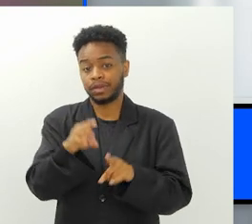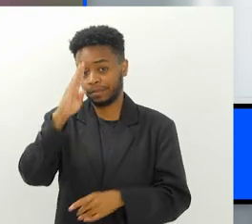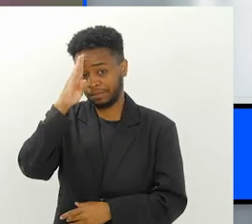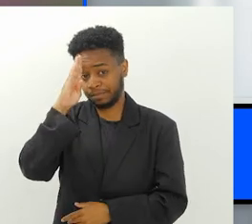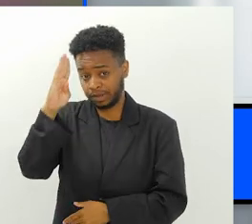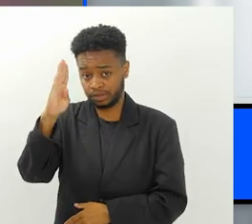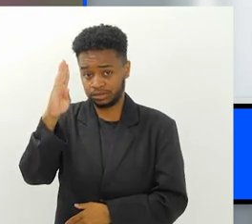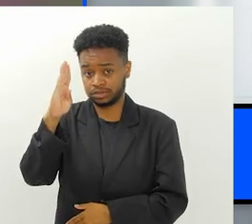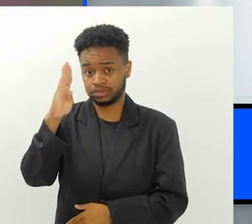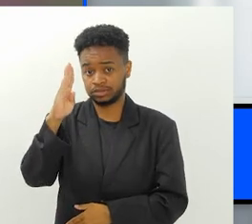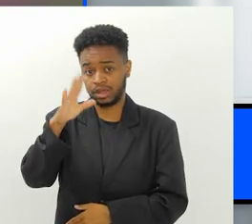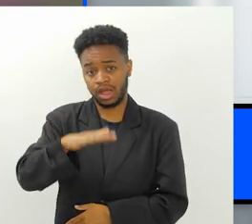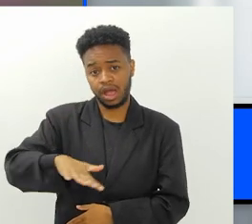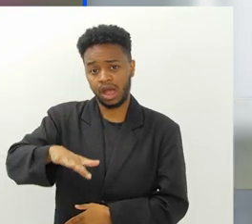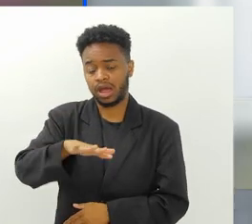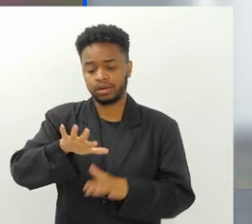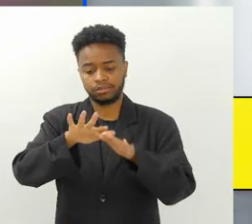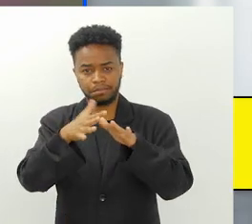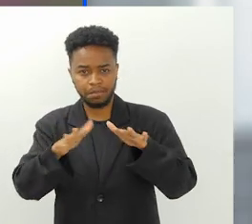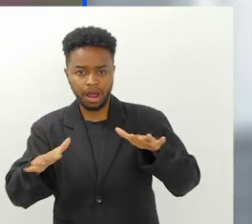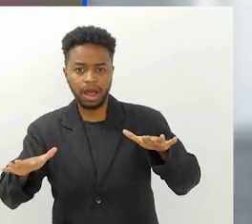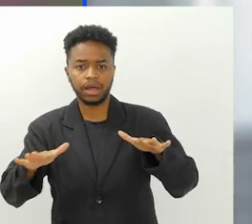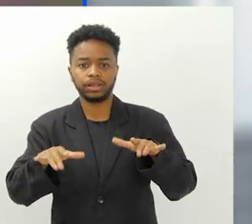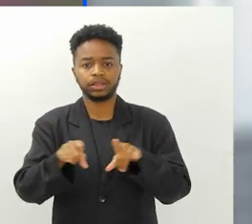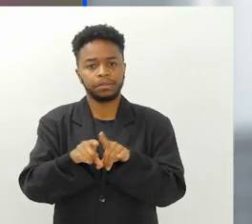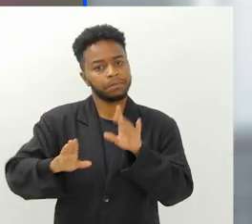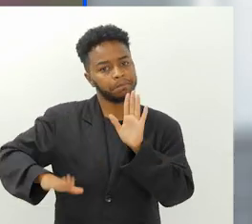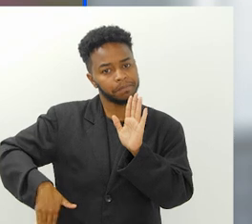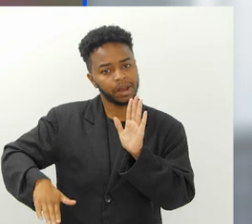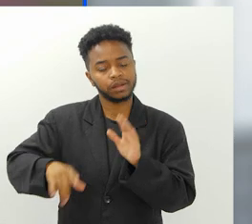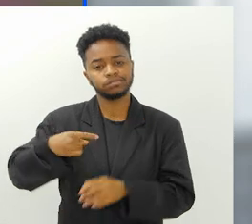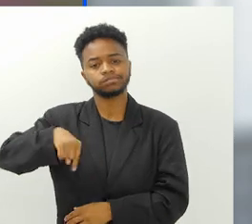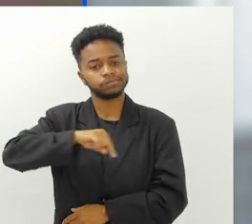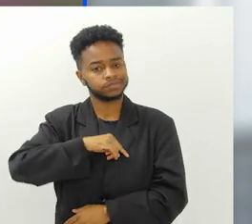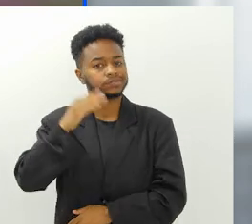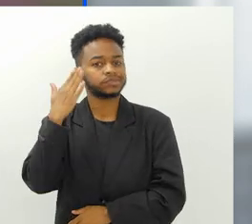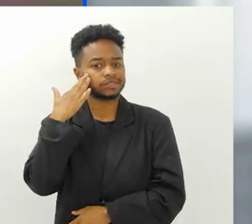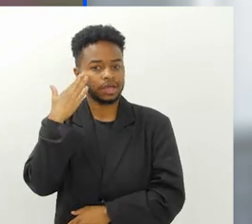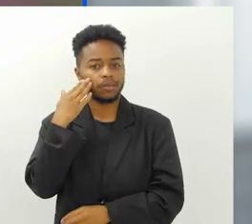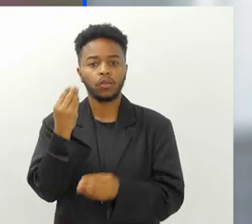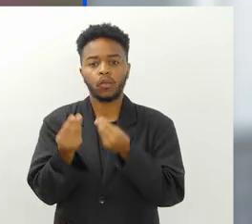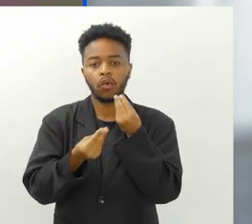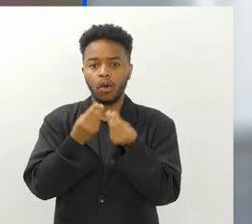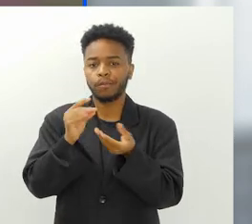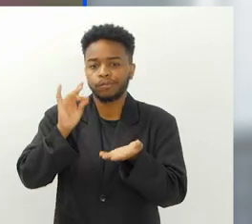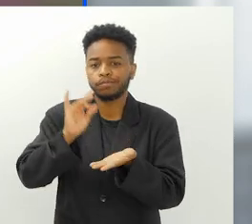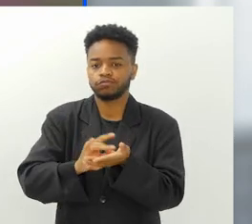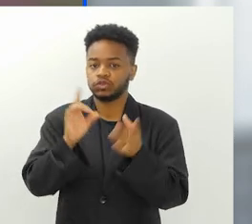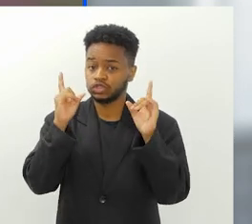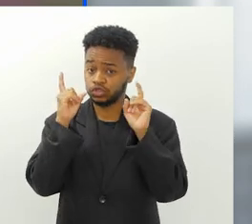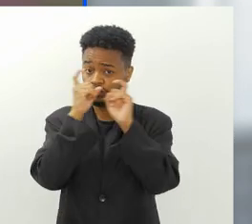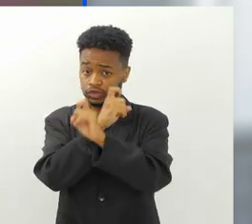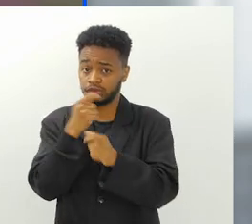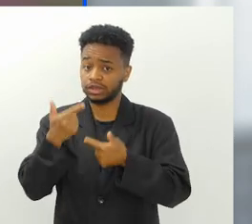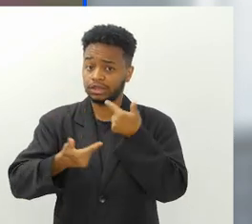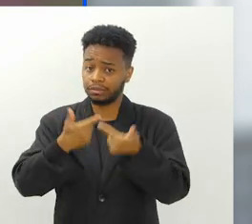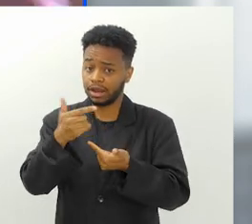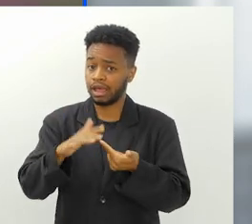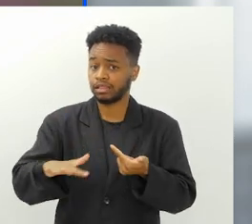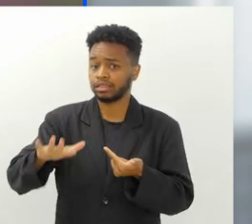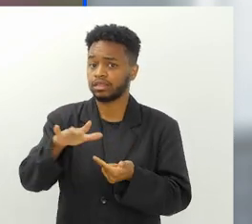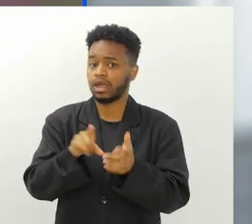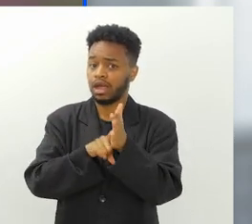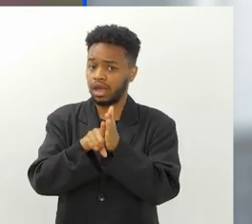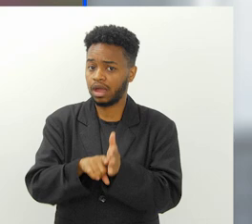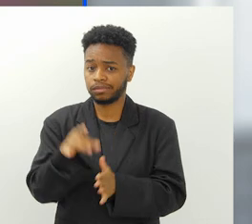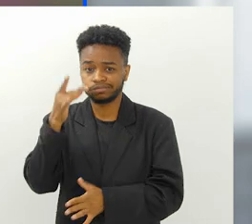no meio ambiente marinho ou costeiro, sabemos da dificuldade que é se fazer trabalhos em campo,